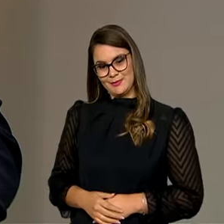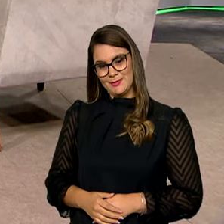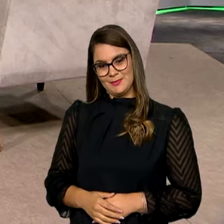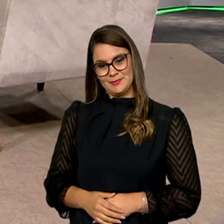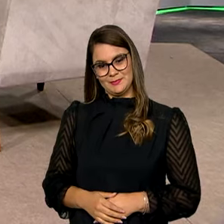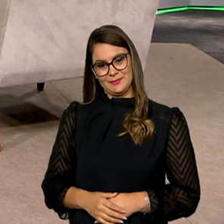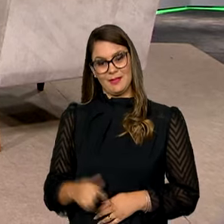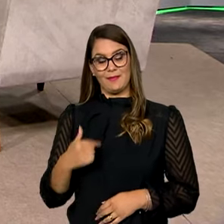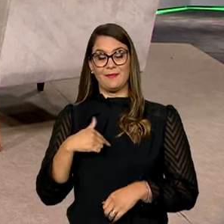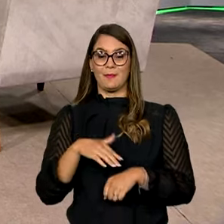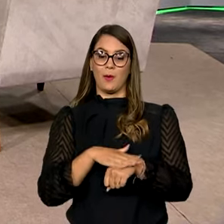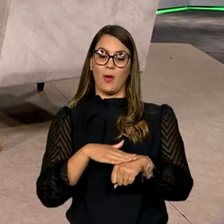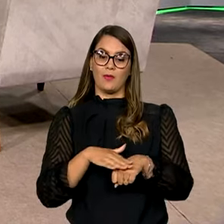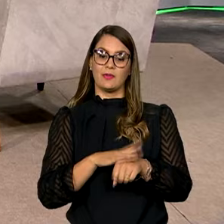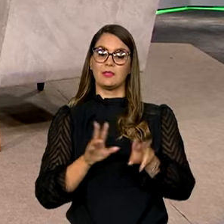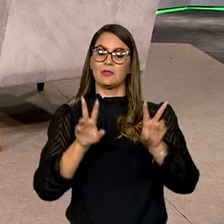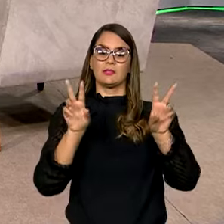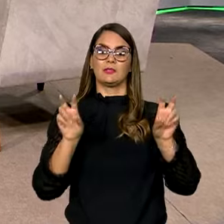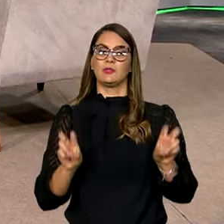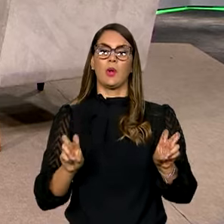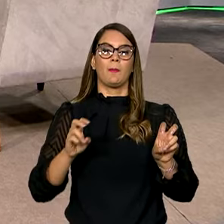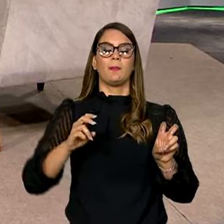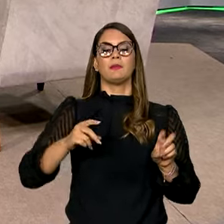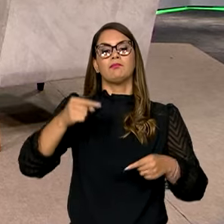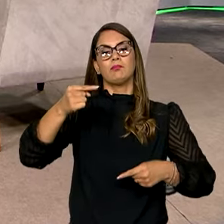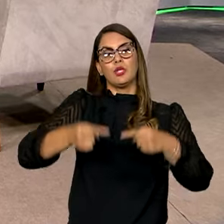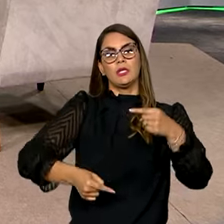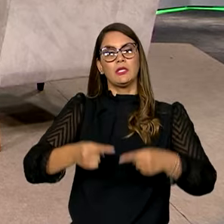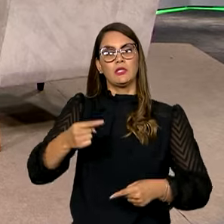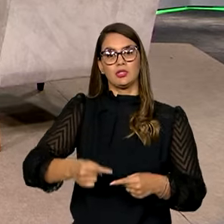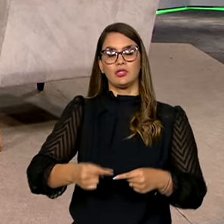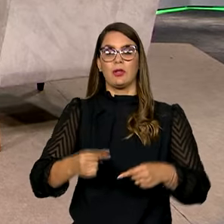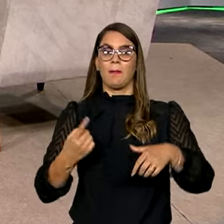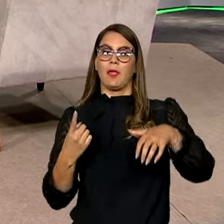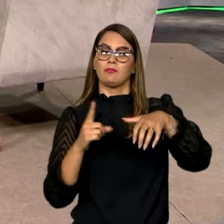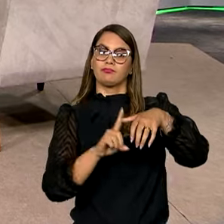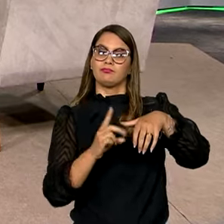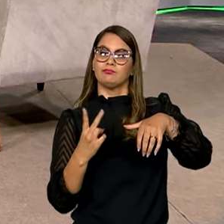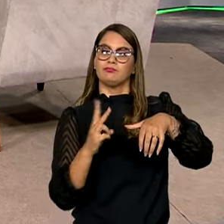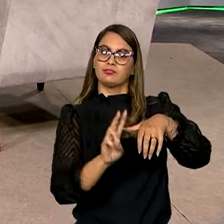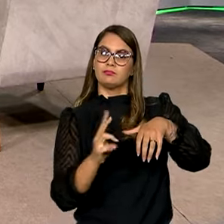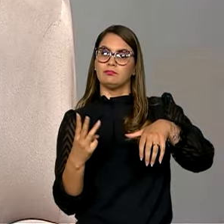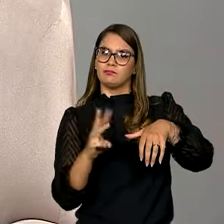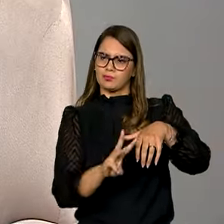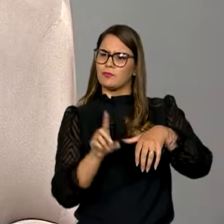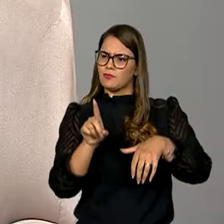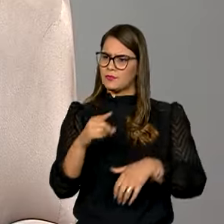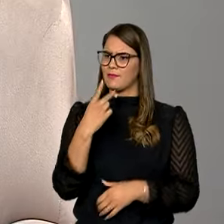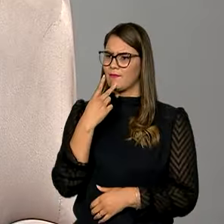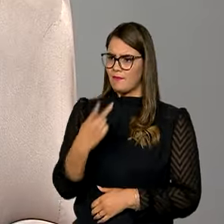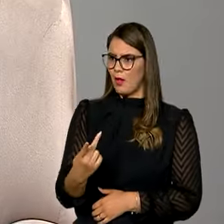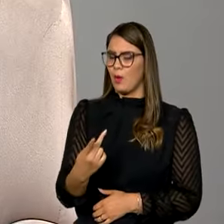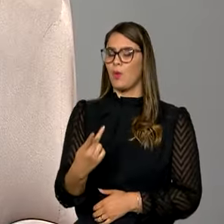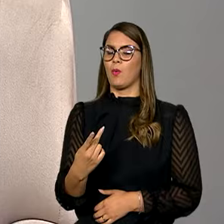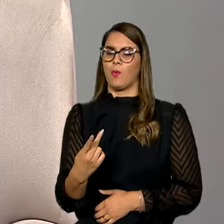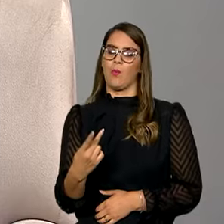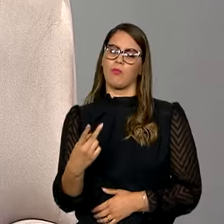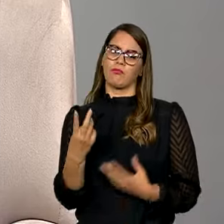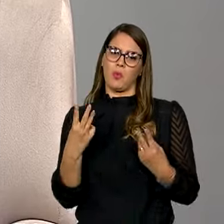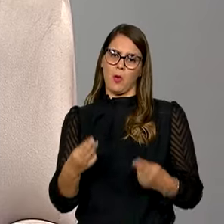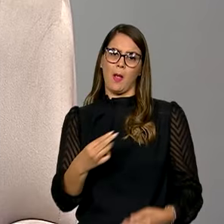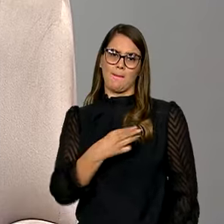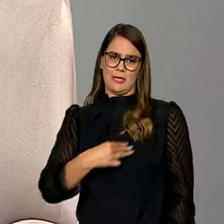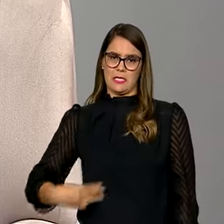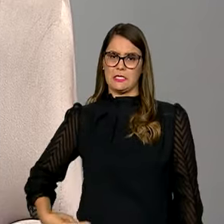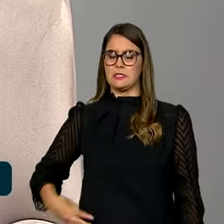vamos conversar aí a respeito das políticas para Aquilombolas. O senhor tem afirmado, assim como a ministra